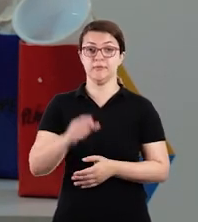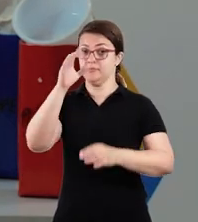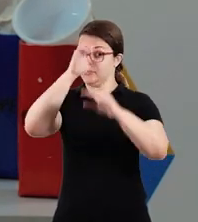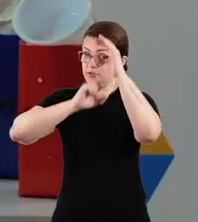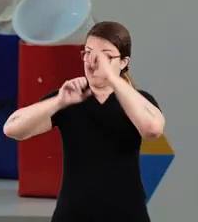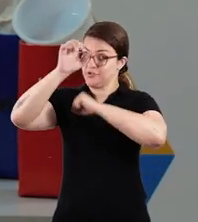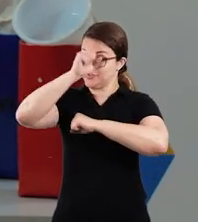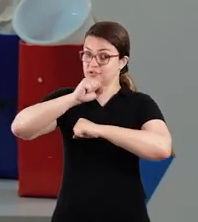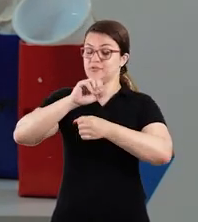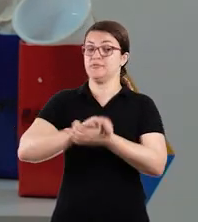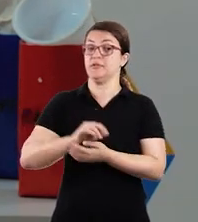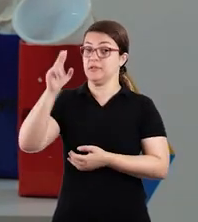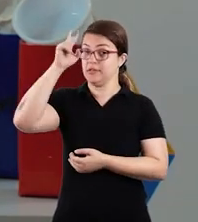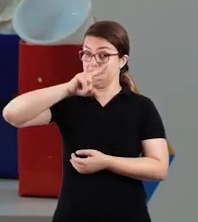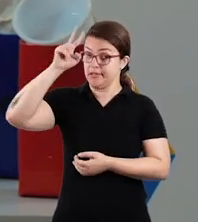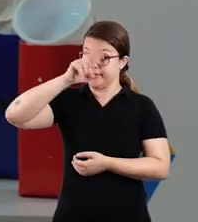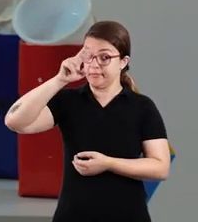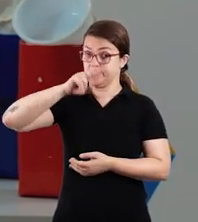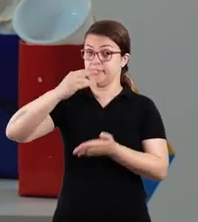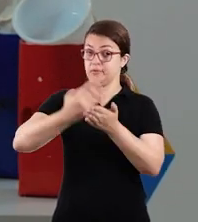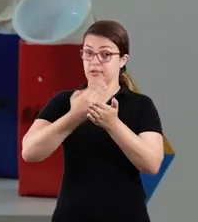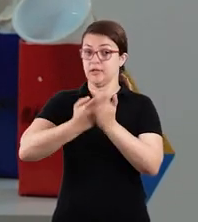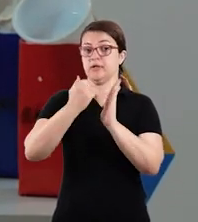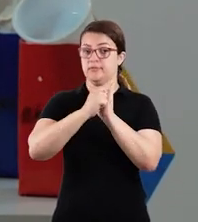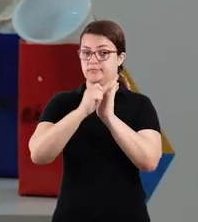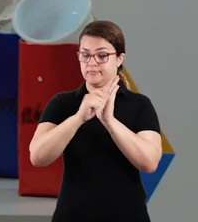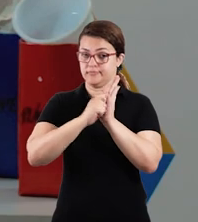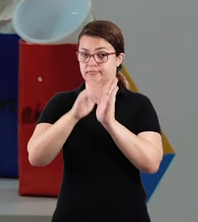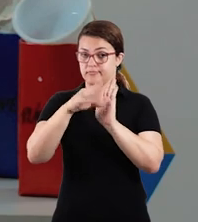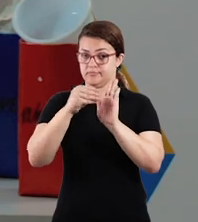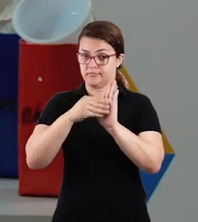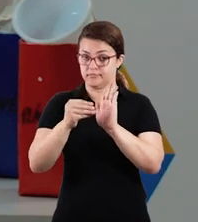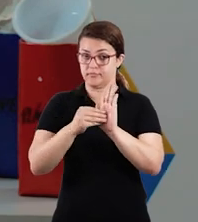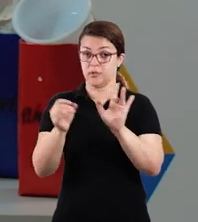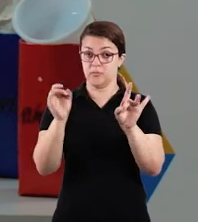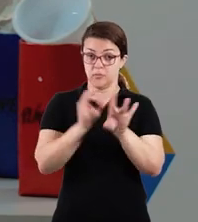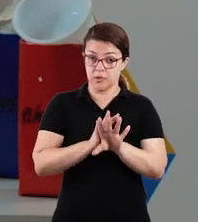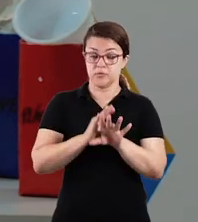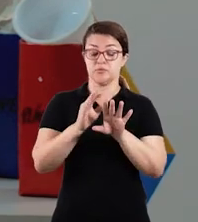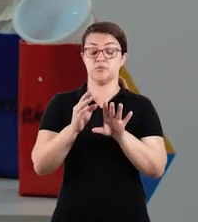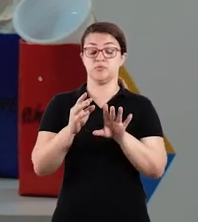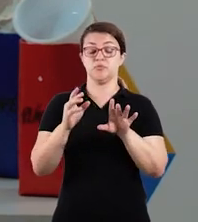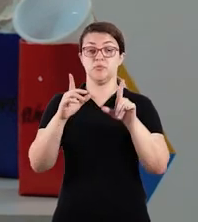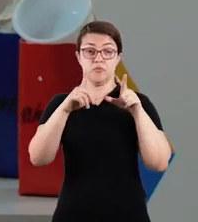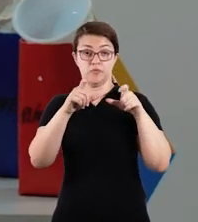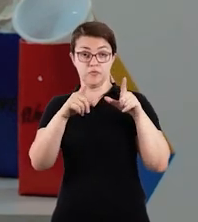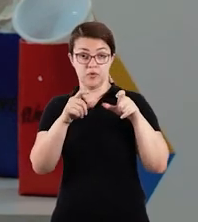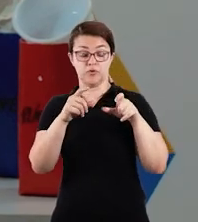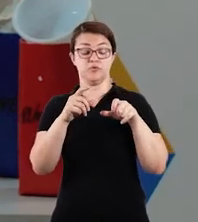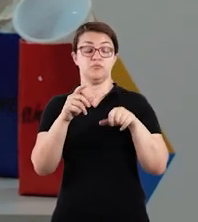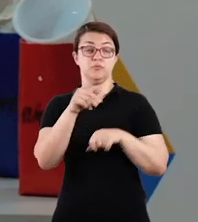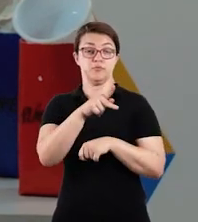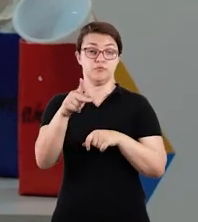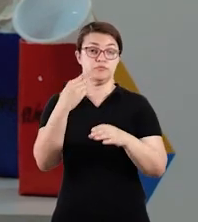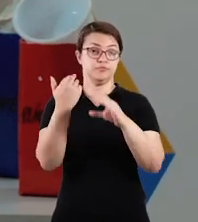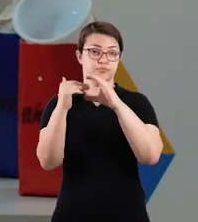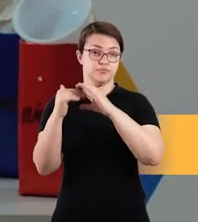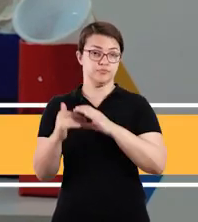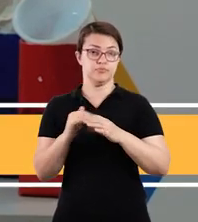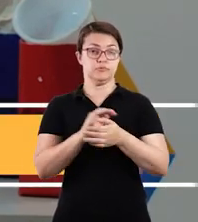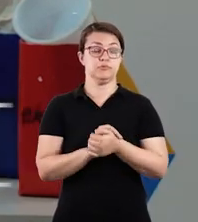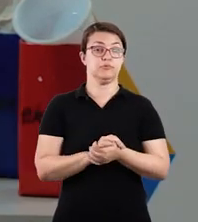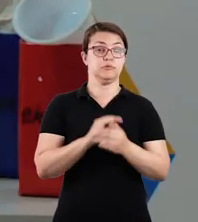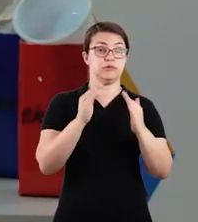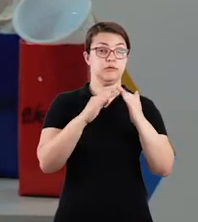Tenham aprendido bastante. Não esqueçam de registrar as atividades e mandar as fotos para os seus professores. Também, se forem sair de casa,